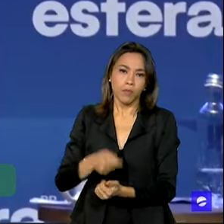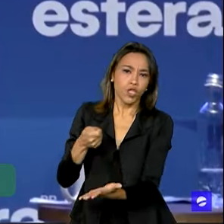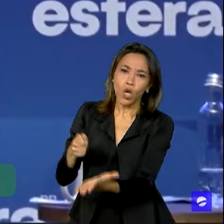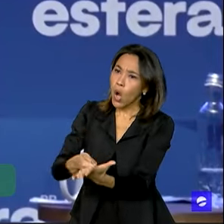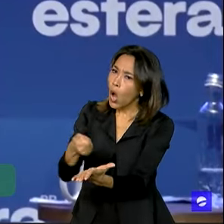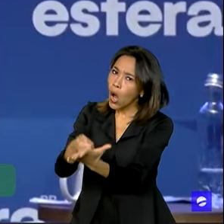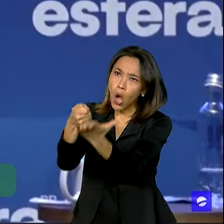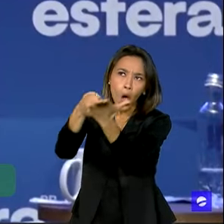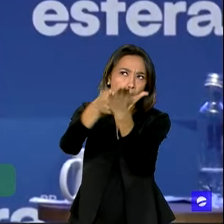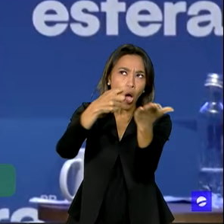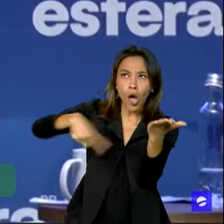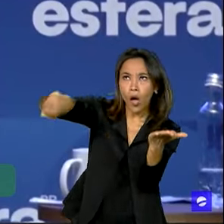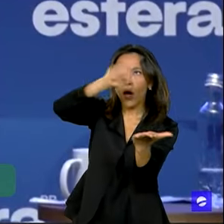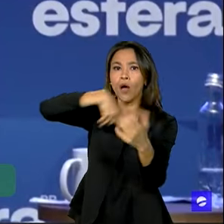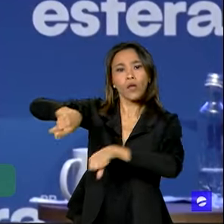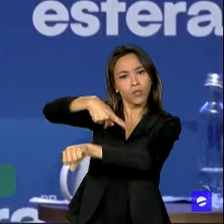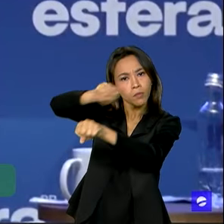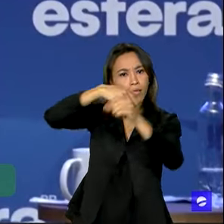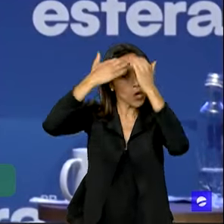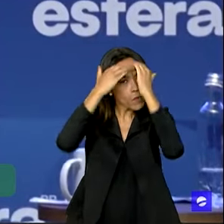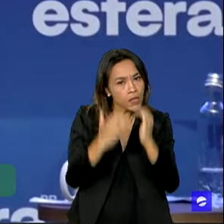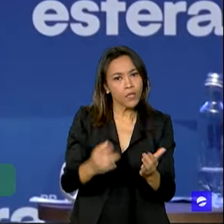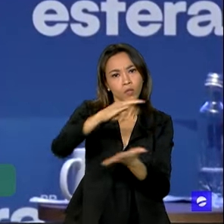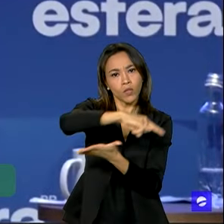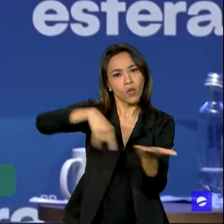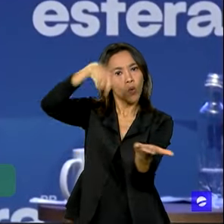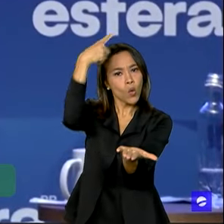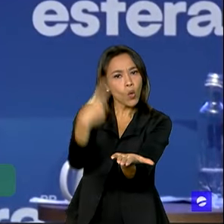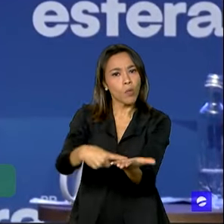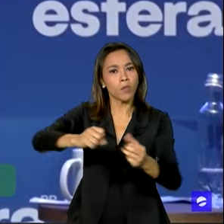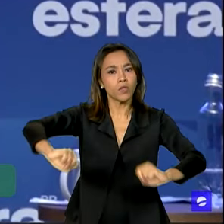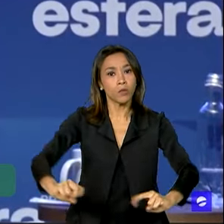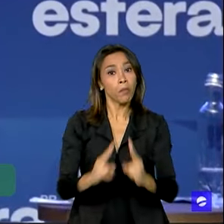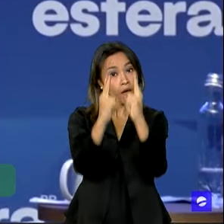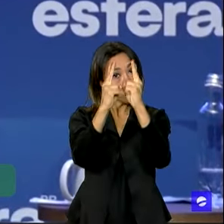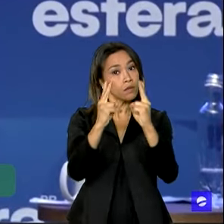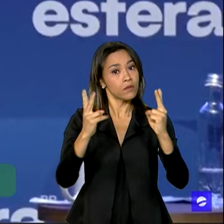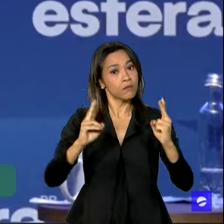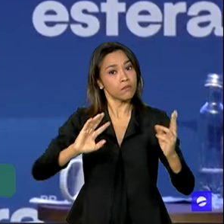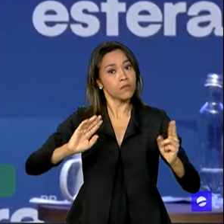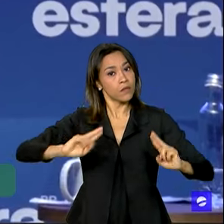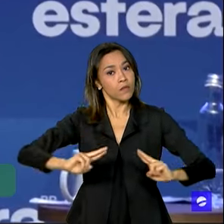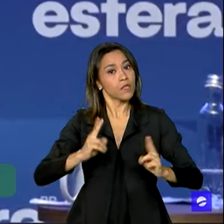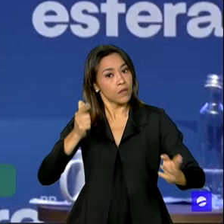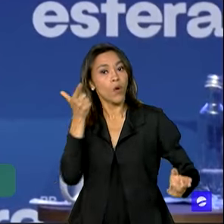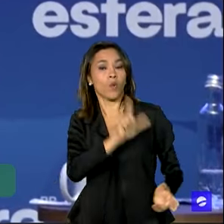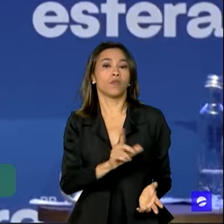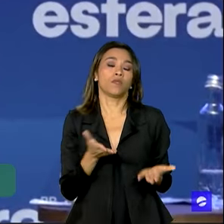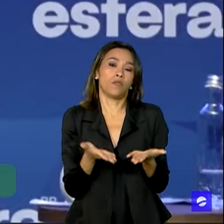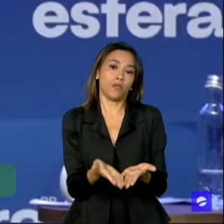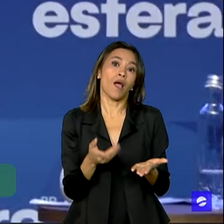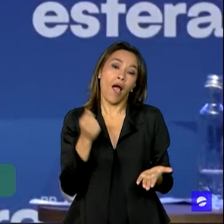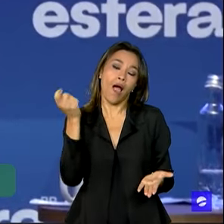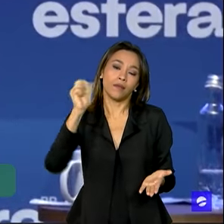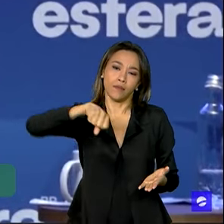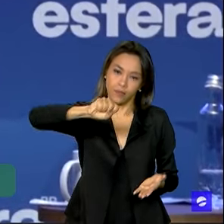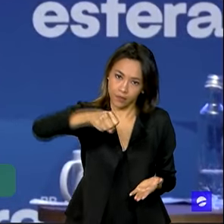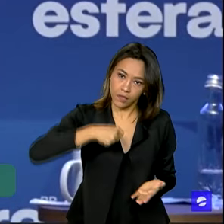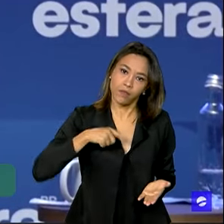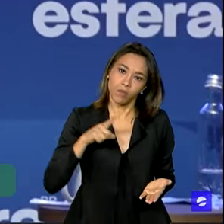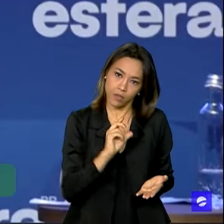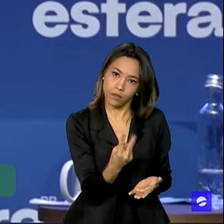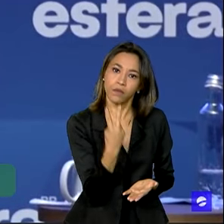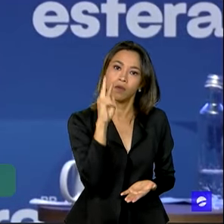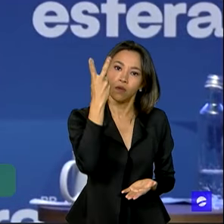com o Acordo de Paris, ministro Lewandowski, seja realmente uma realidade. Porque aí sim nós vamos ter a nossa matriz valorizada.